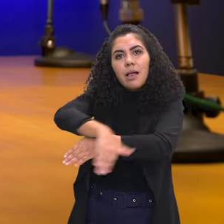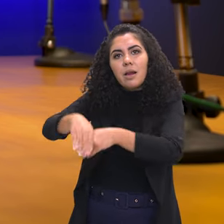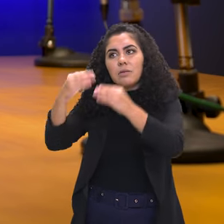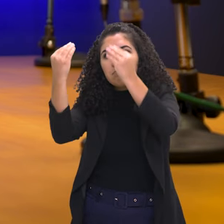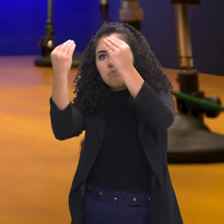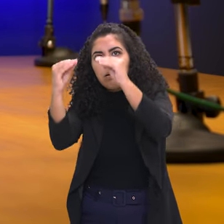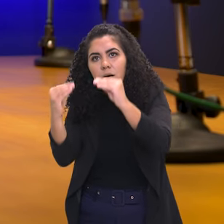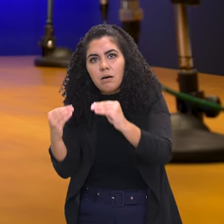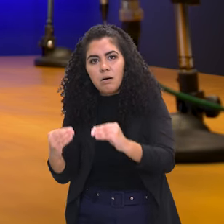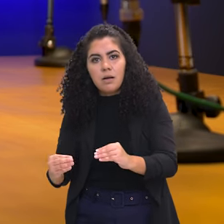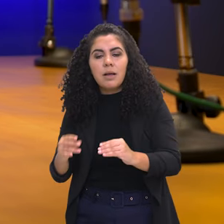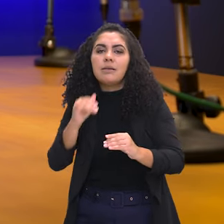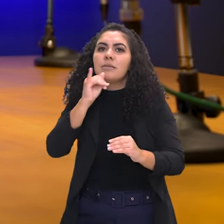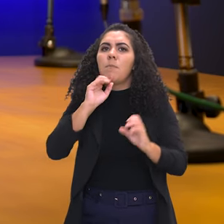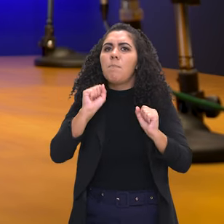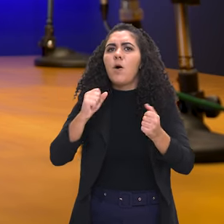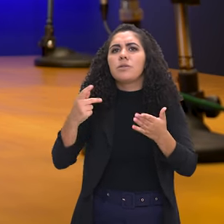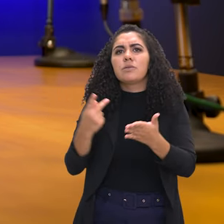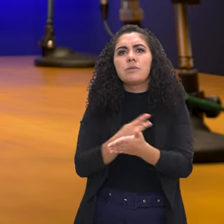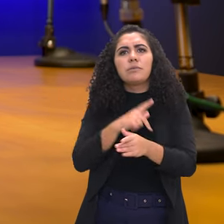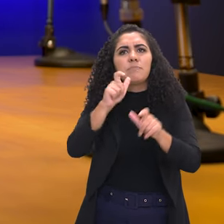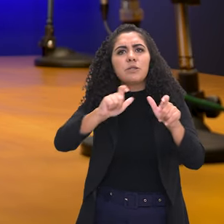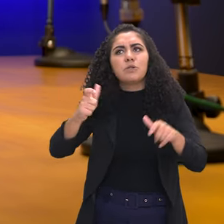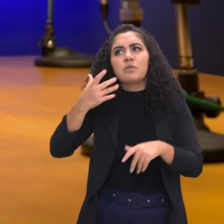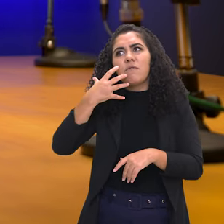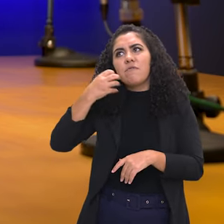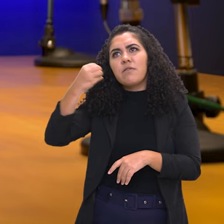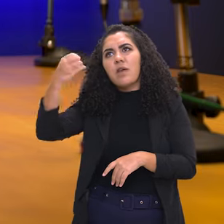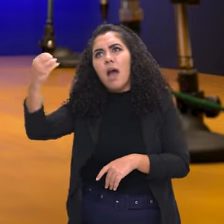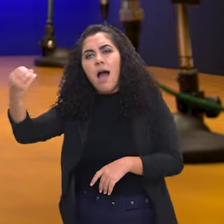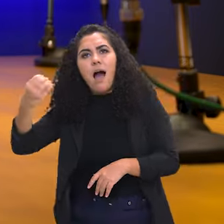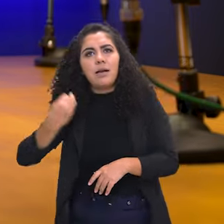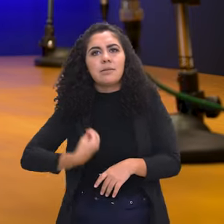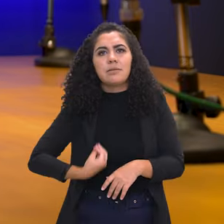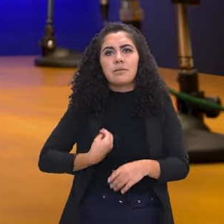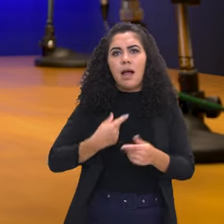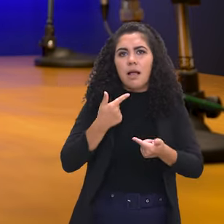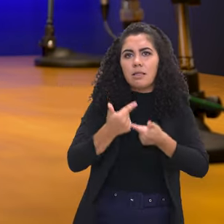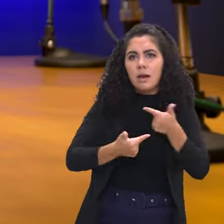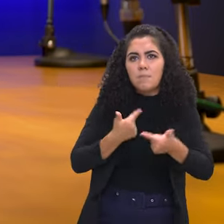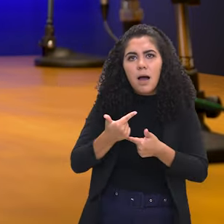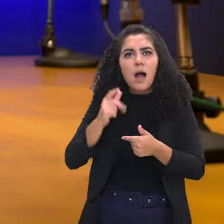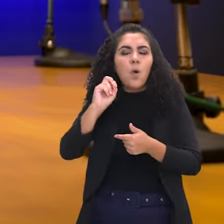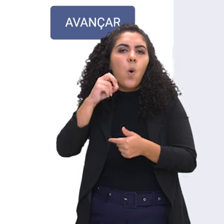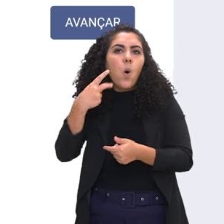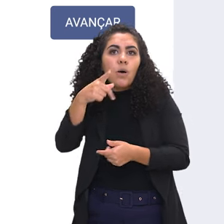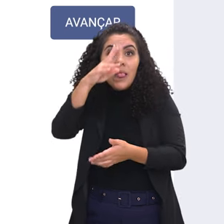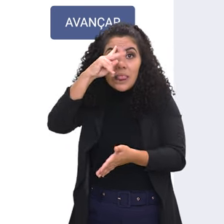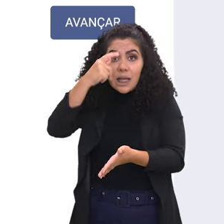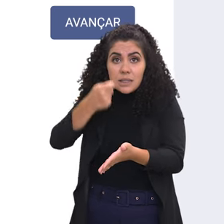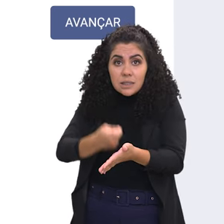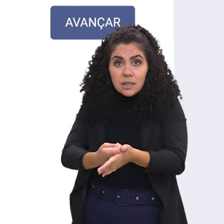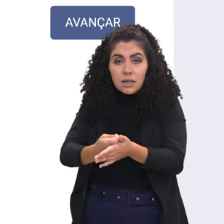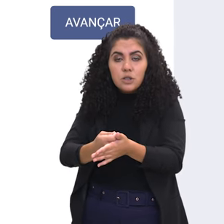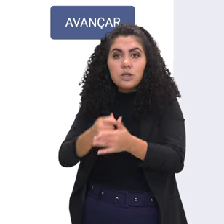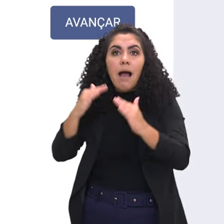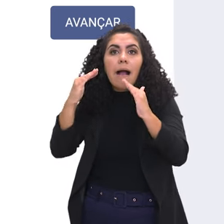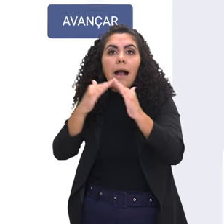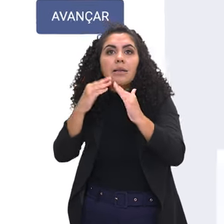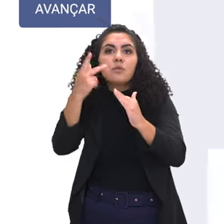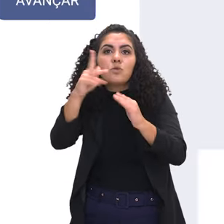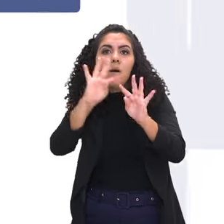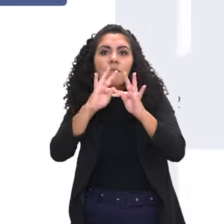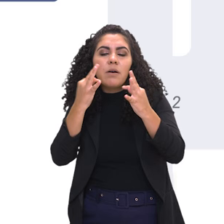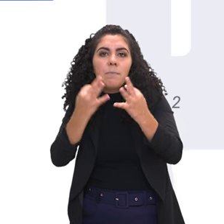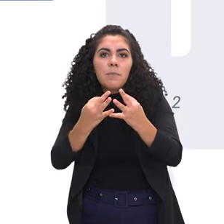compreensão de que as pessoas podem estar em viagem, seja a trabalho, seja familiares, ou decidam fazer a prova na casa de parentes. Então assim, aqui, dentro